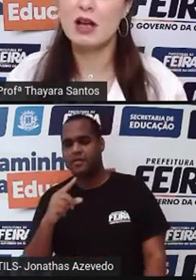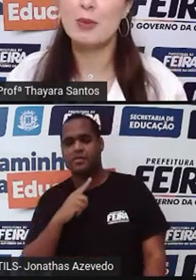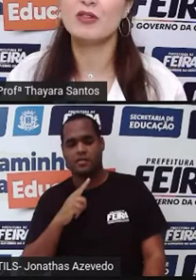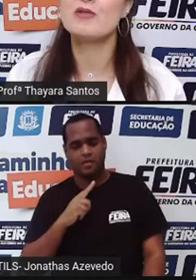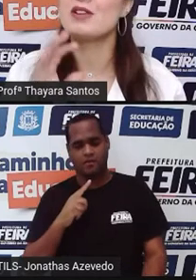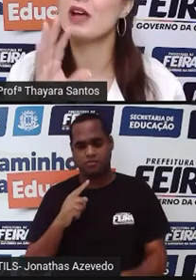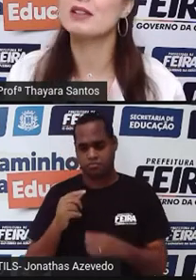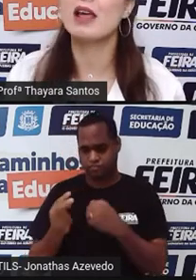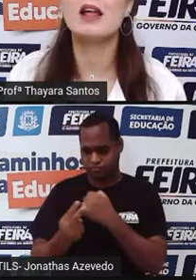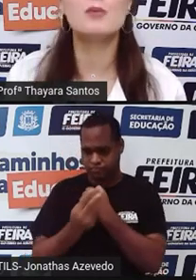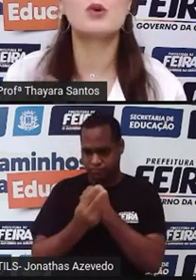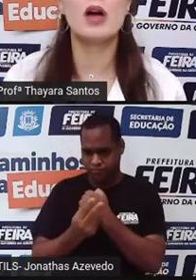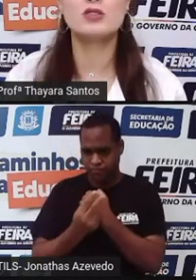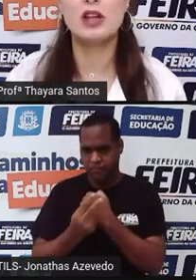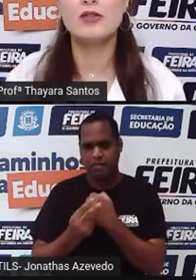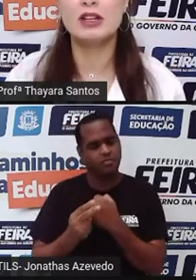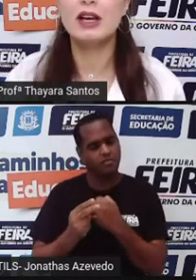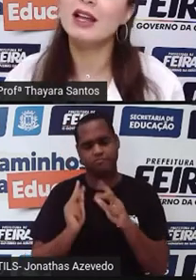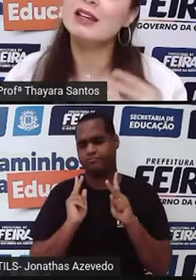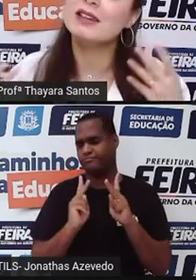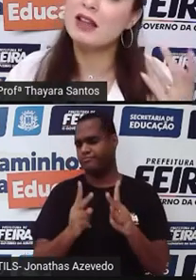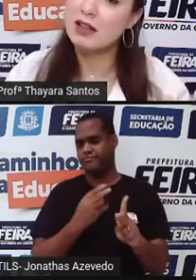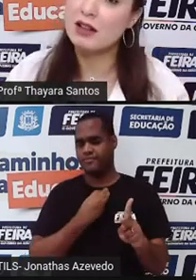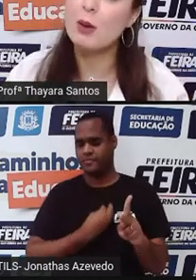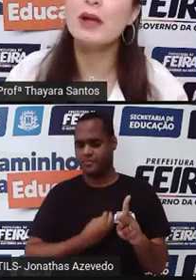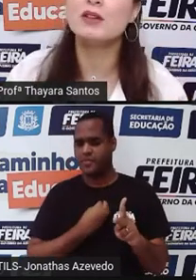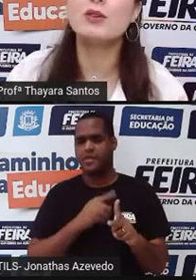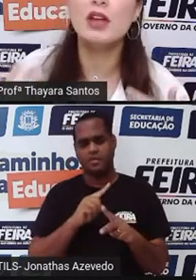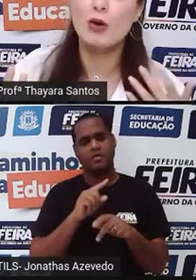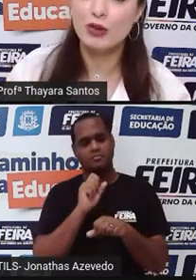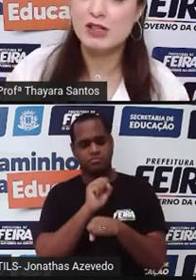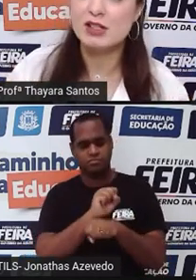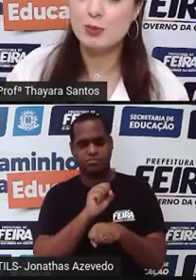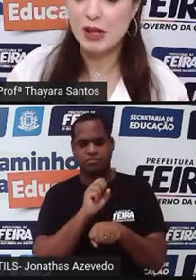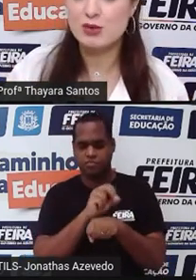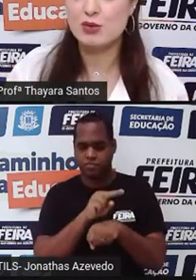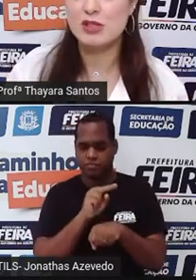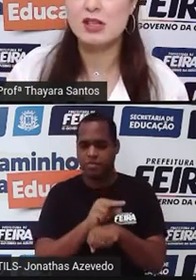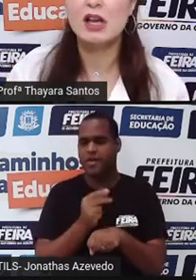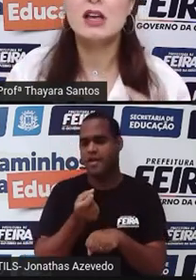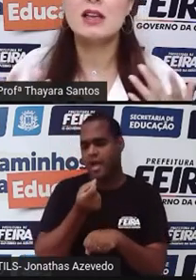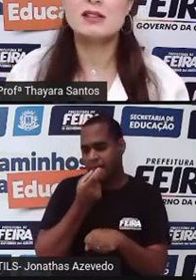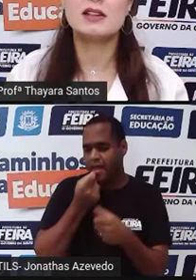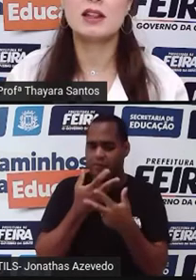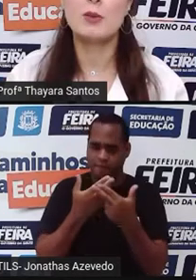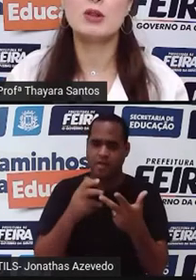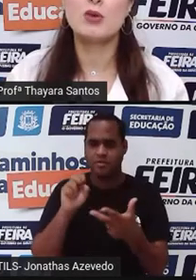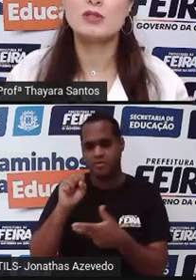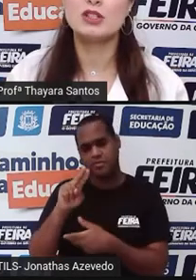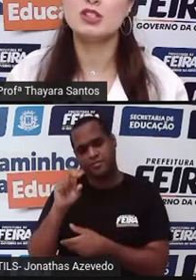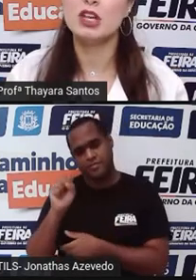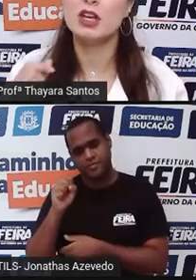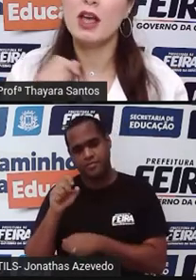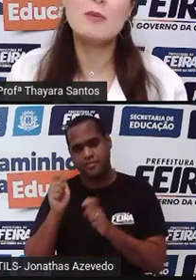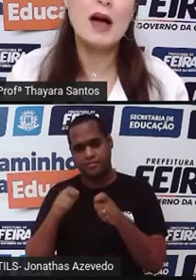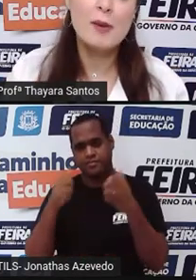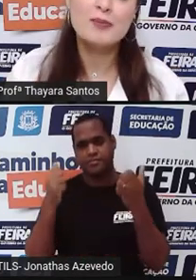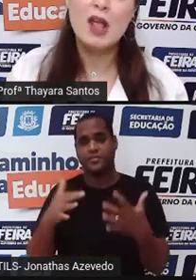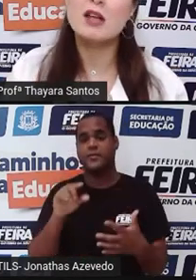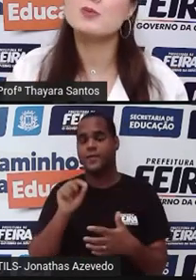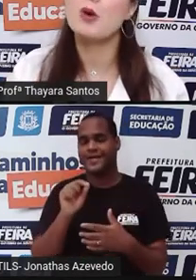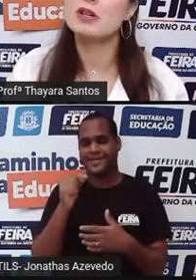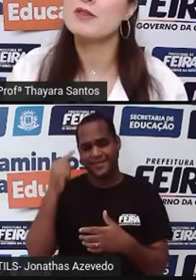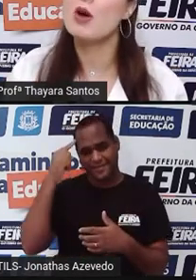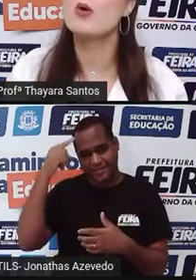que você tem HPV, você vai ter ele para o resto da vida. Ele tem tratamento e é oferecido pelo SUS. E esse tratamento consiste em queimar